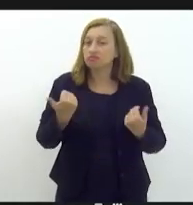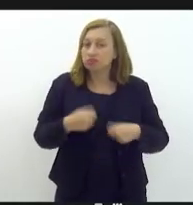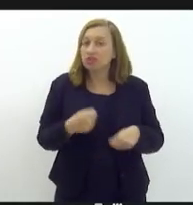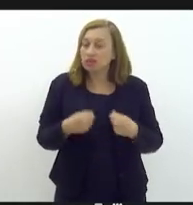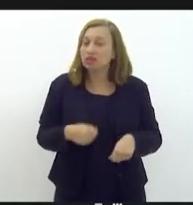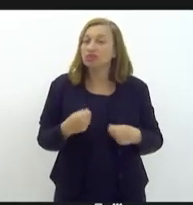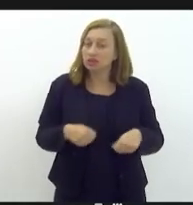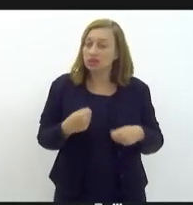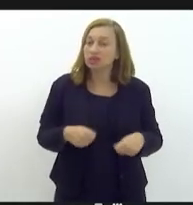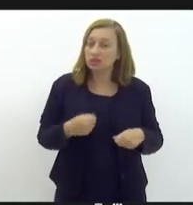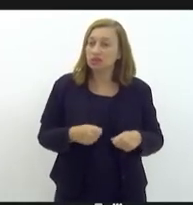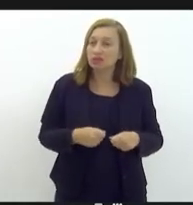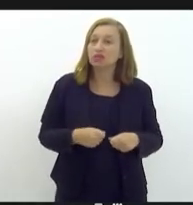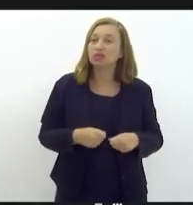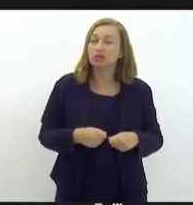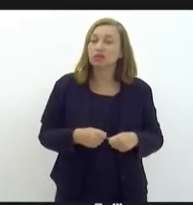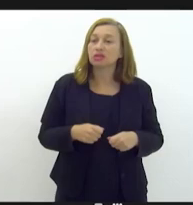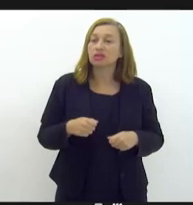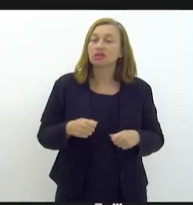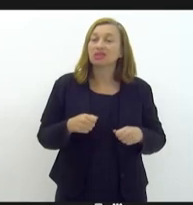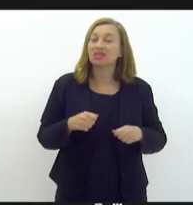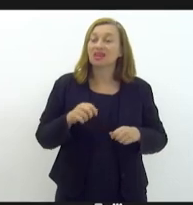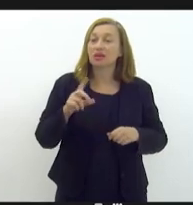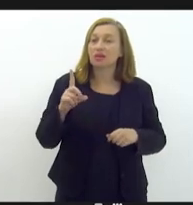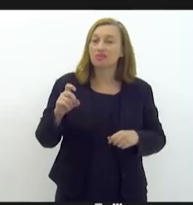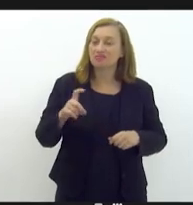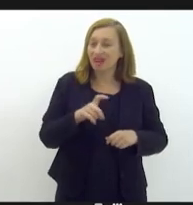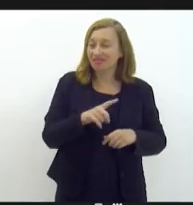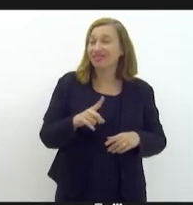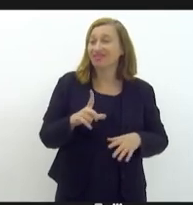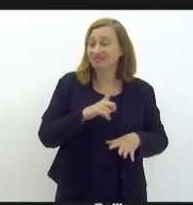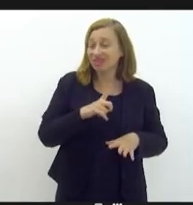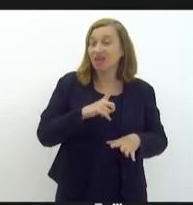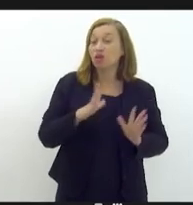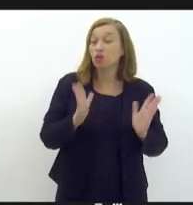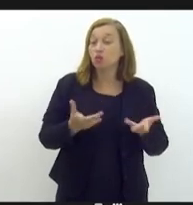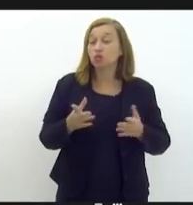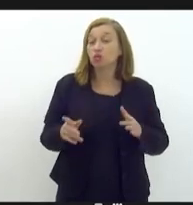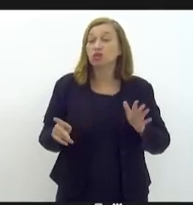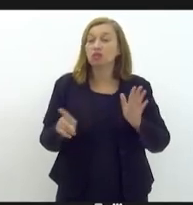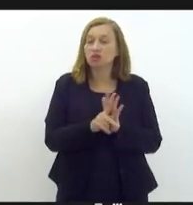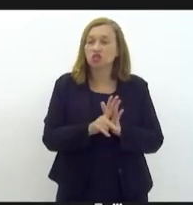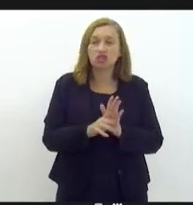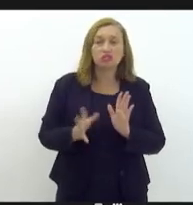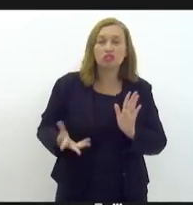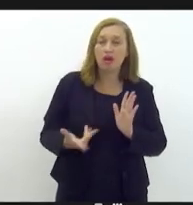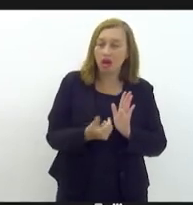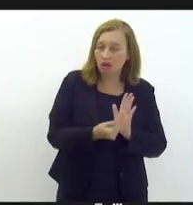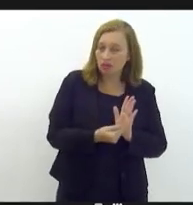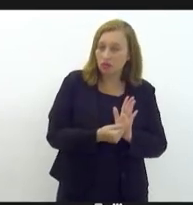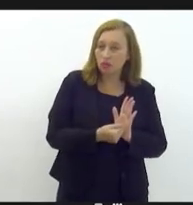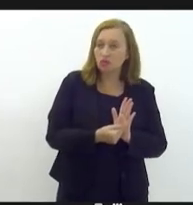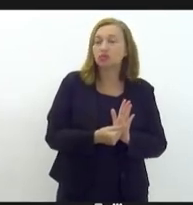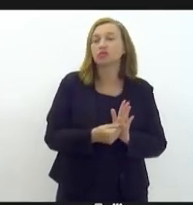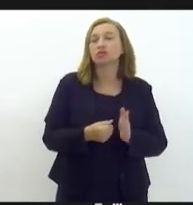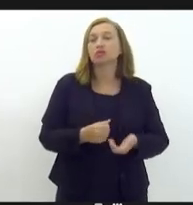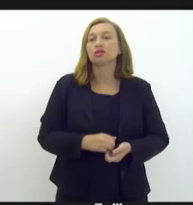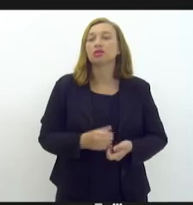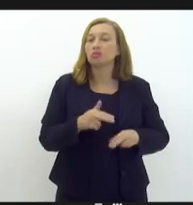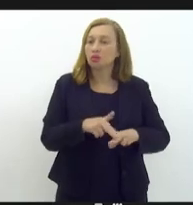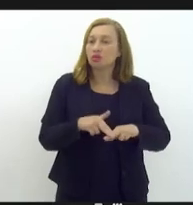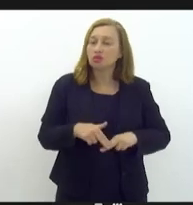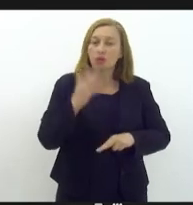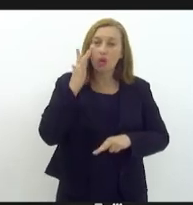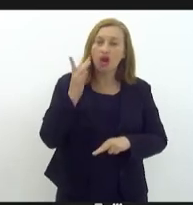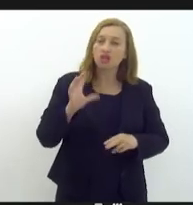que absorve as bactérias, e hoje, com esse projeto, vai ser um projeto maravilhoso em cima disso aí. É por isso que